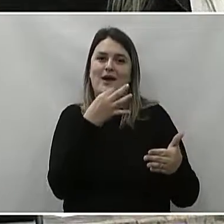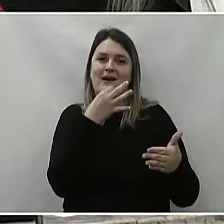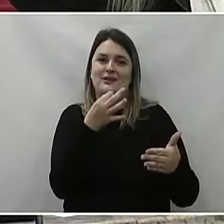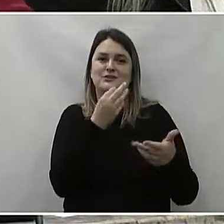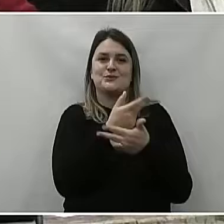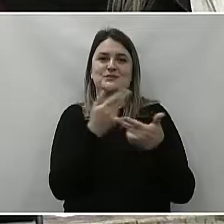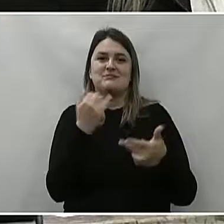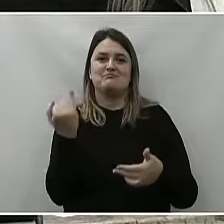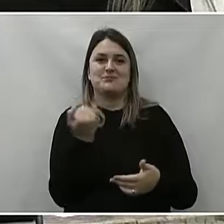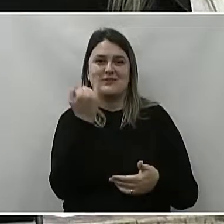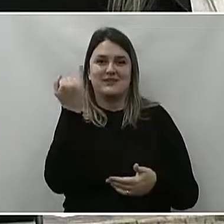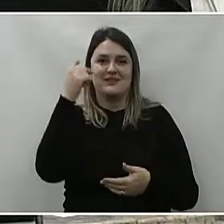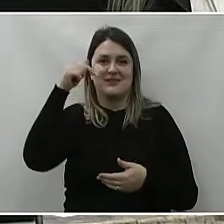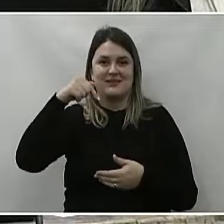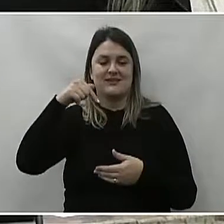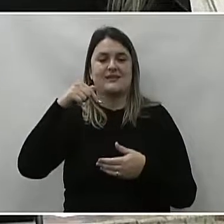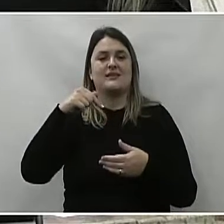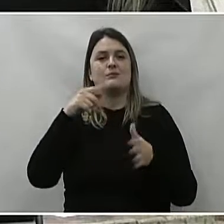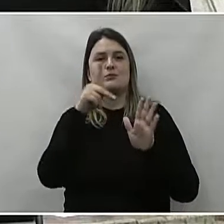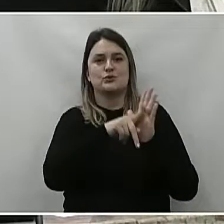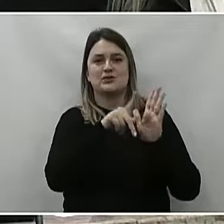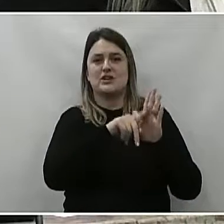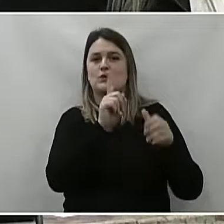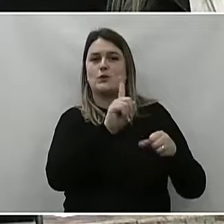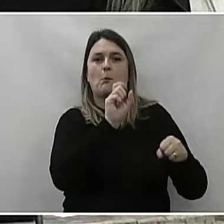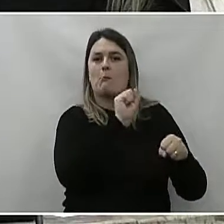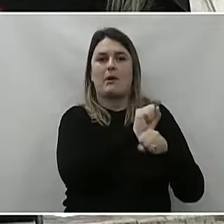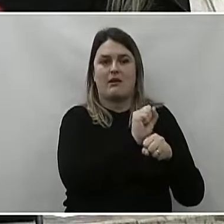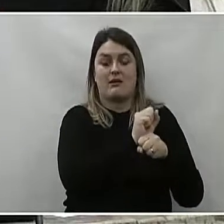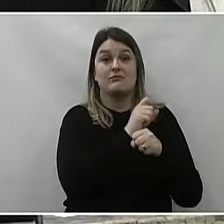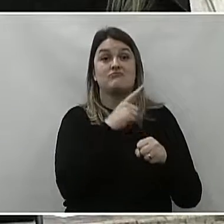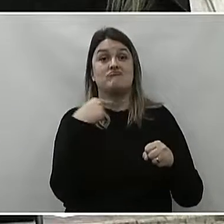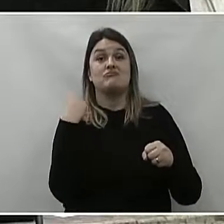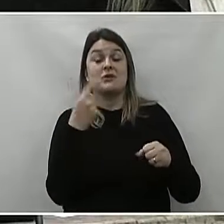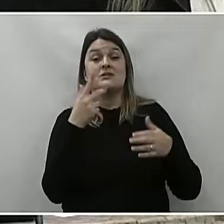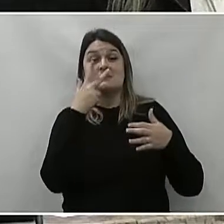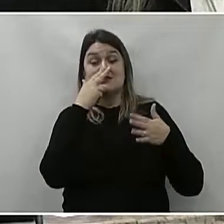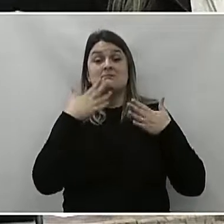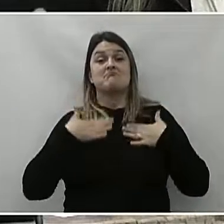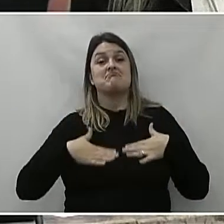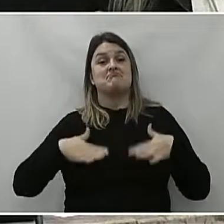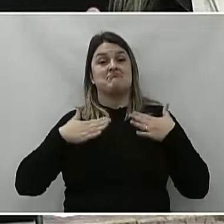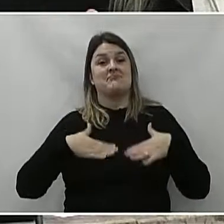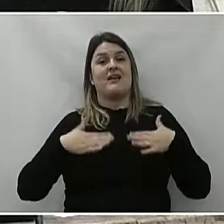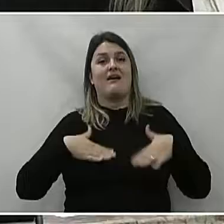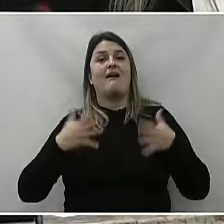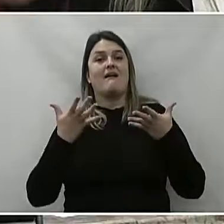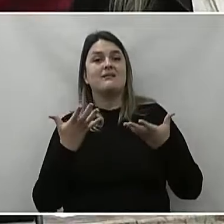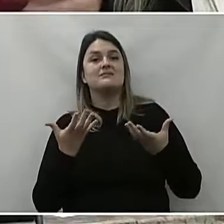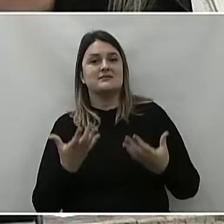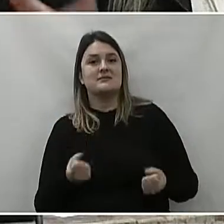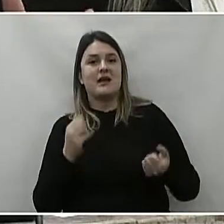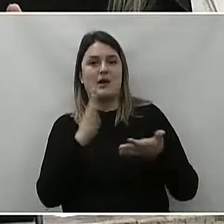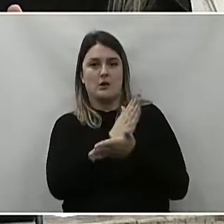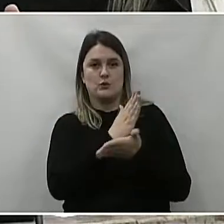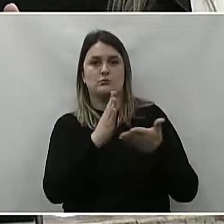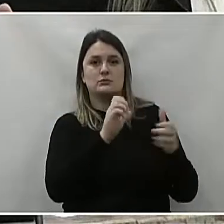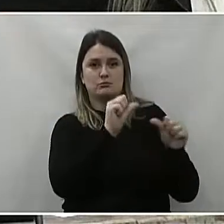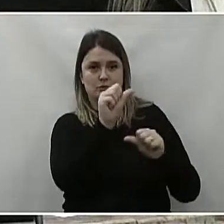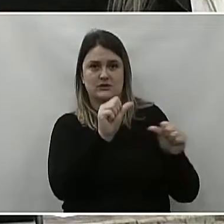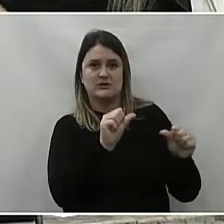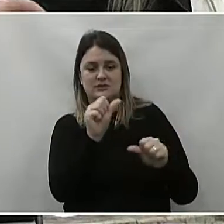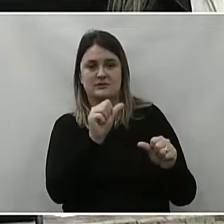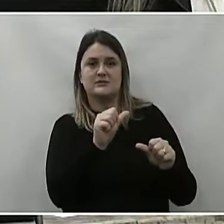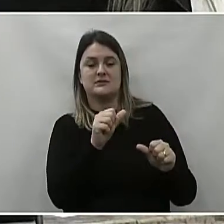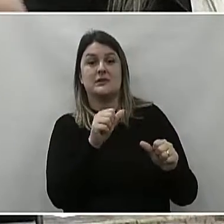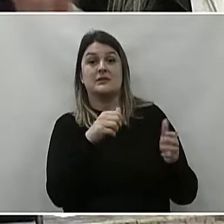a coisa mais importante aqui dentro é que os projetos não fiquem parados e a gente tem a tranquilidade de aceitar algumas mudanças.